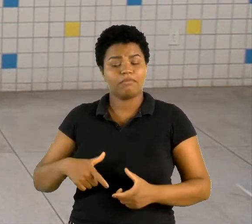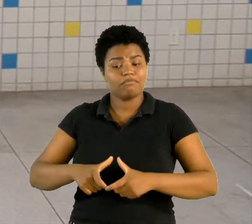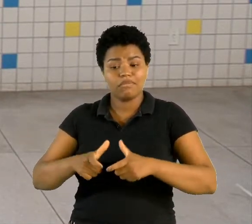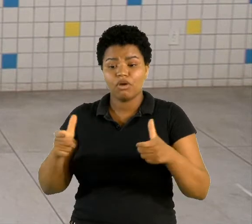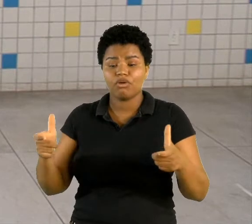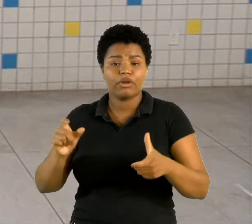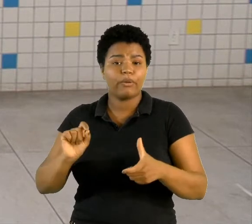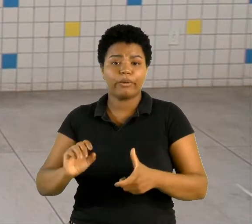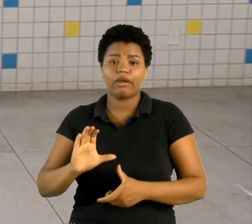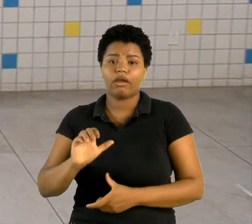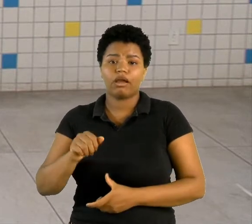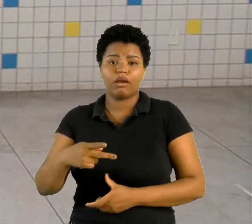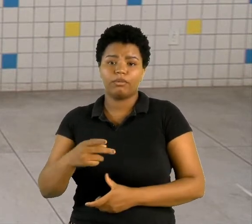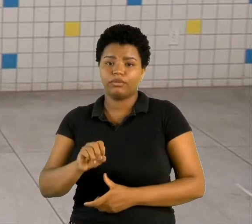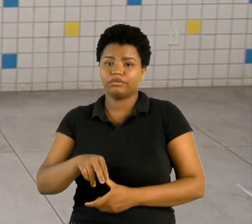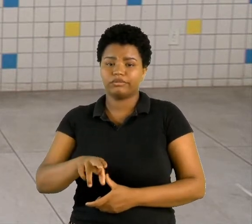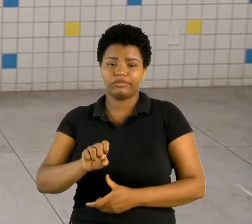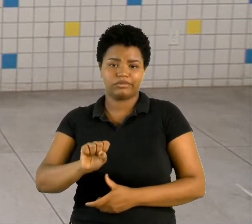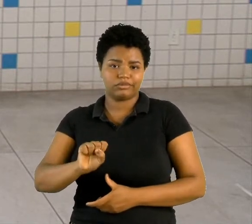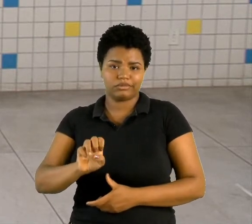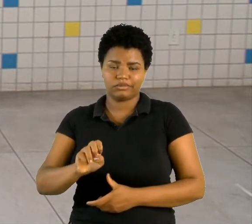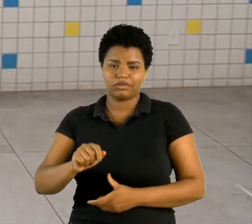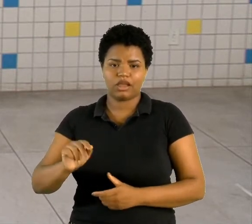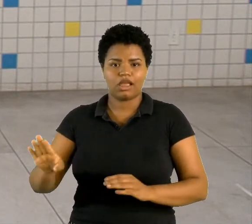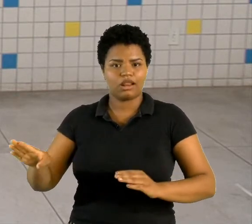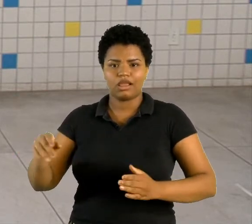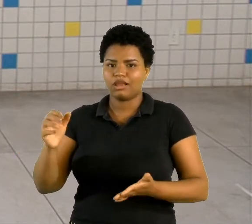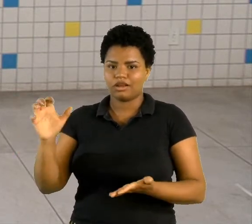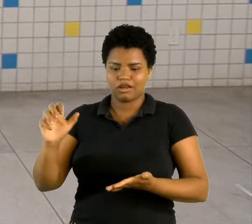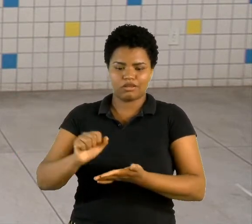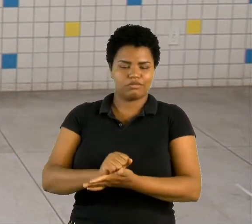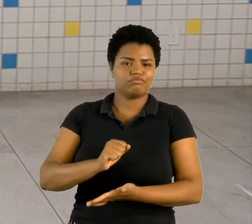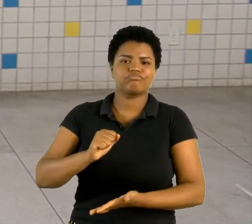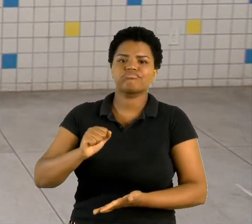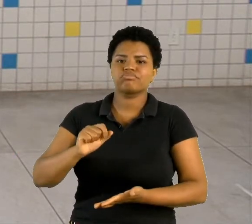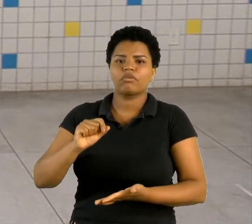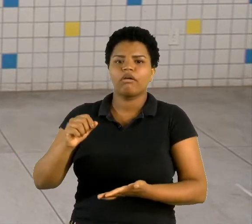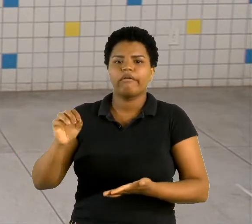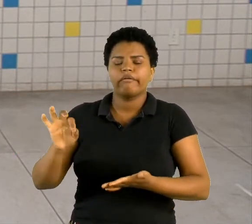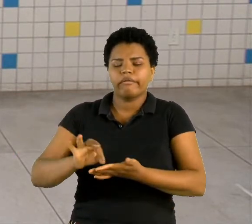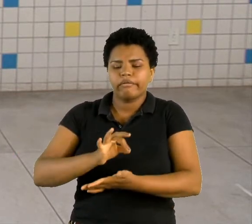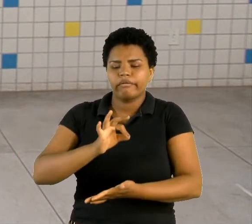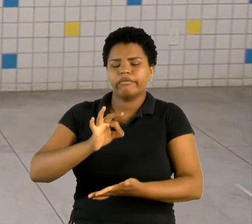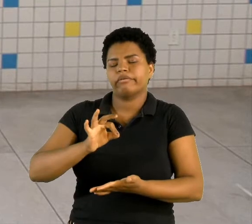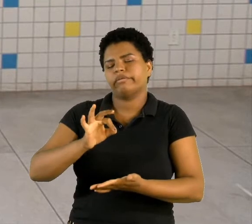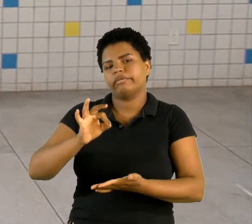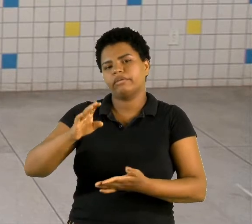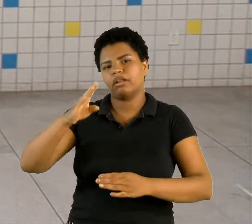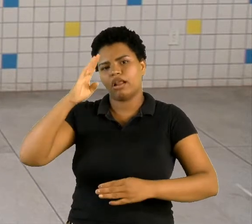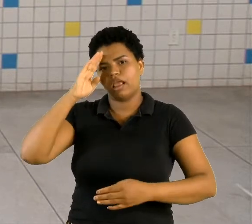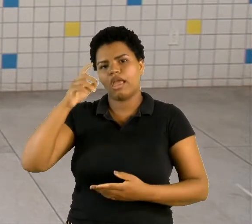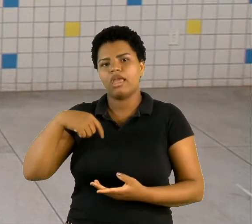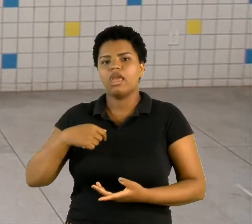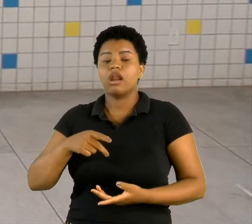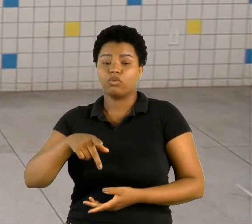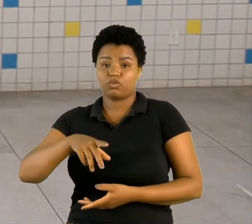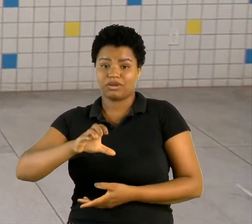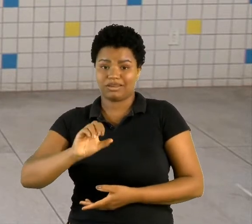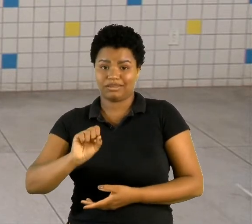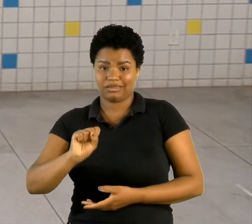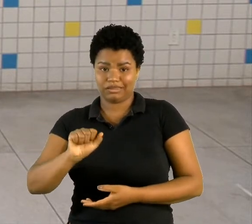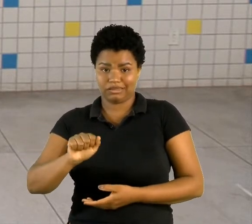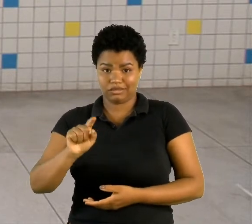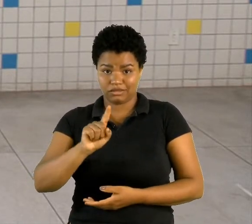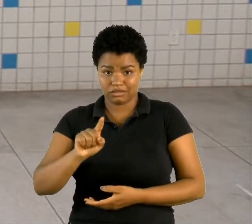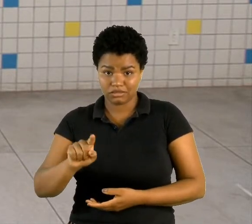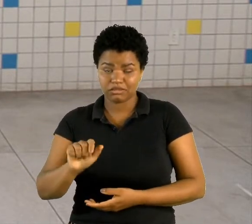eram alistados de forma obrigatória pelo Kizar. Kizar é o rei em russo, rei da Rússia, líder da Rússia. O